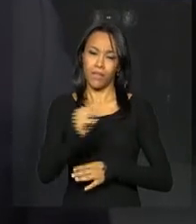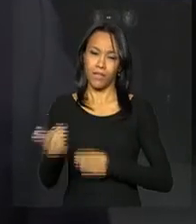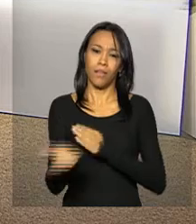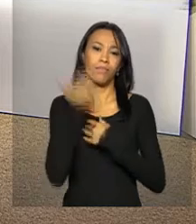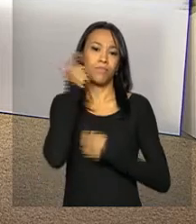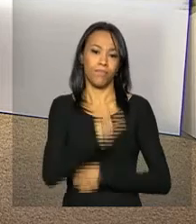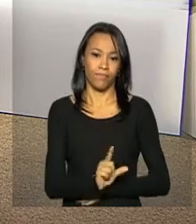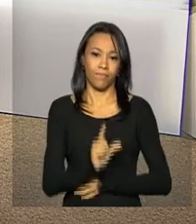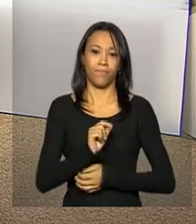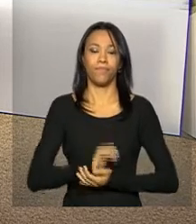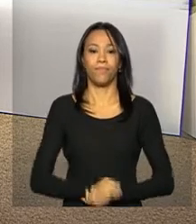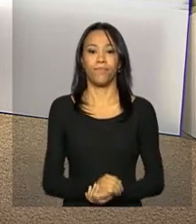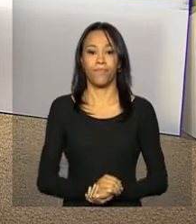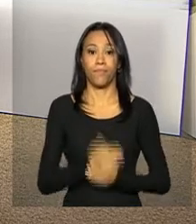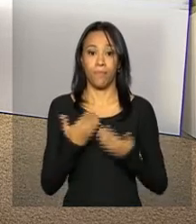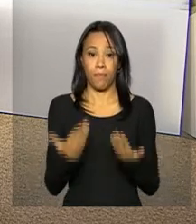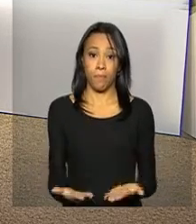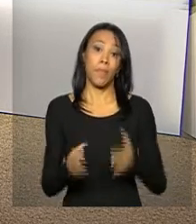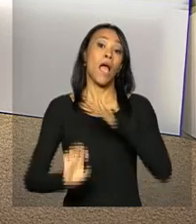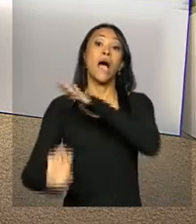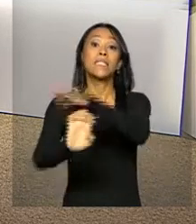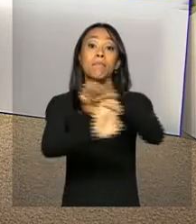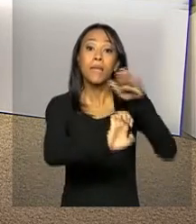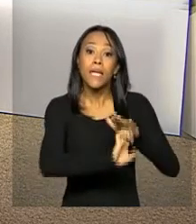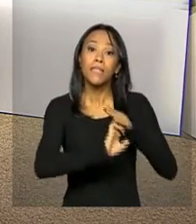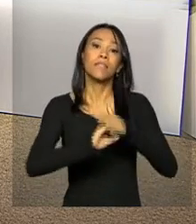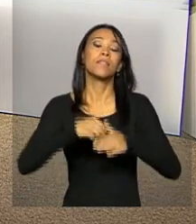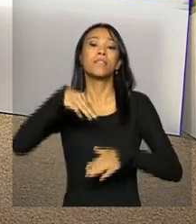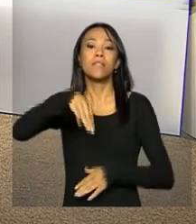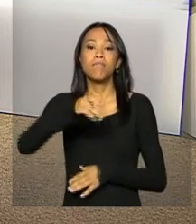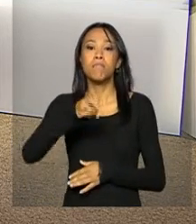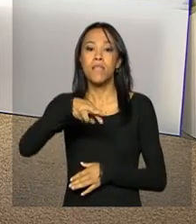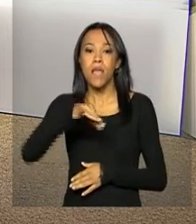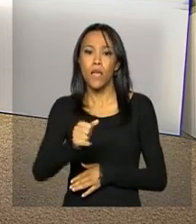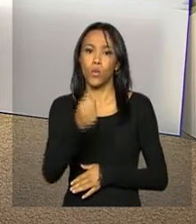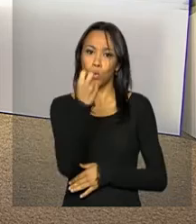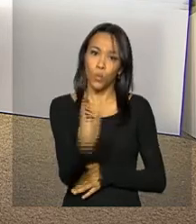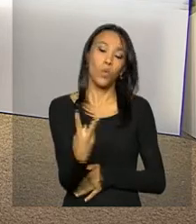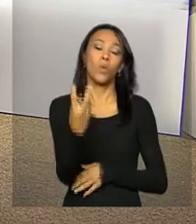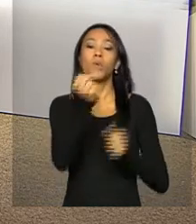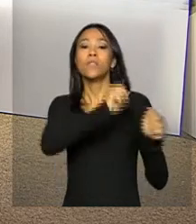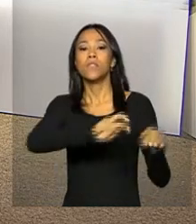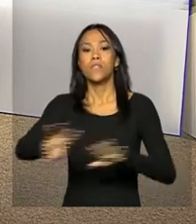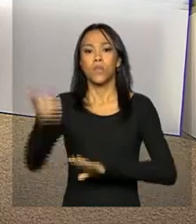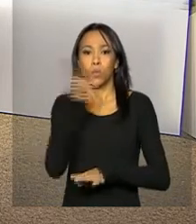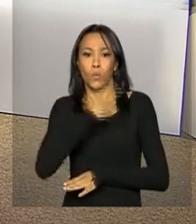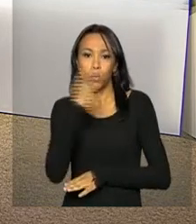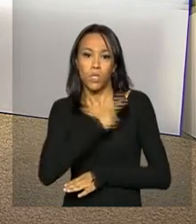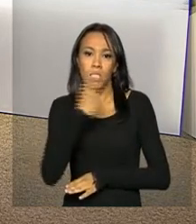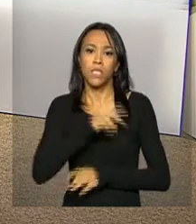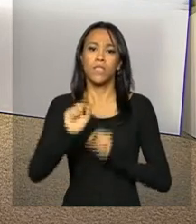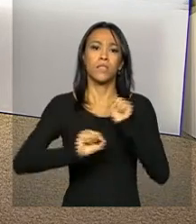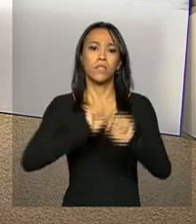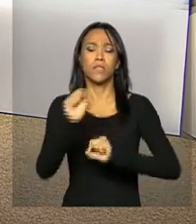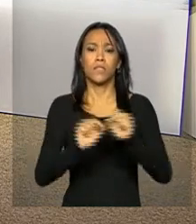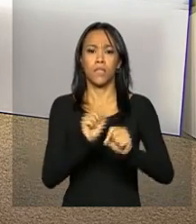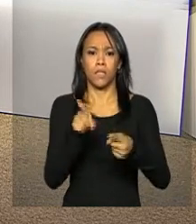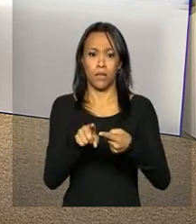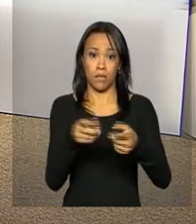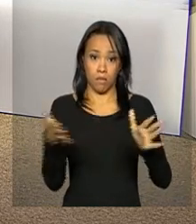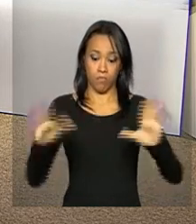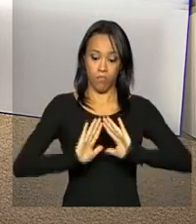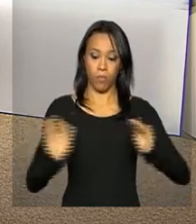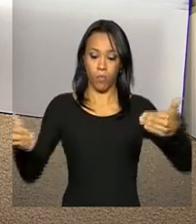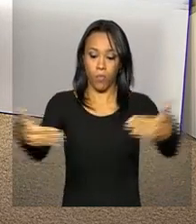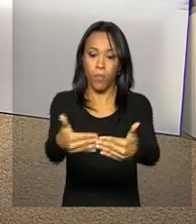curto. As mineradoras têm duas semanas para entregar um plano de ação de emergência de barragens de mineração.